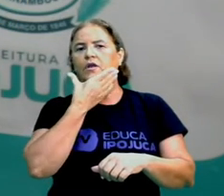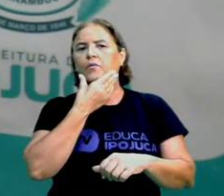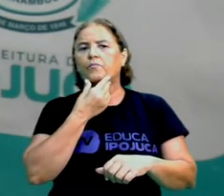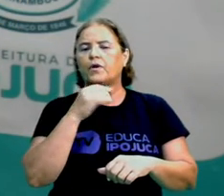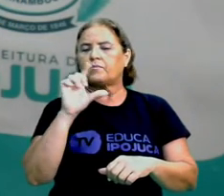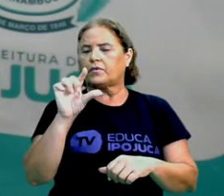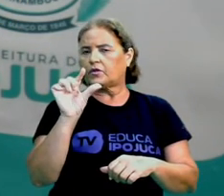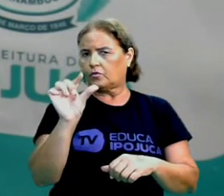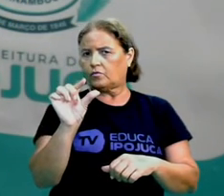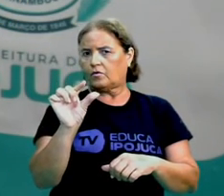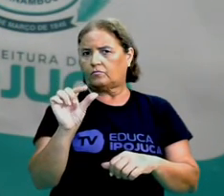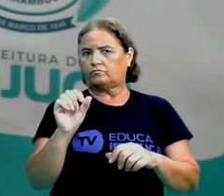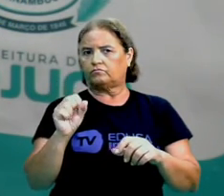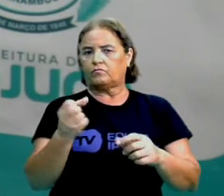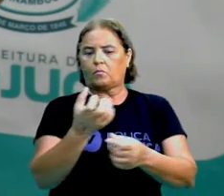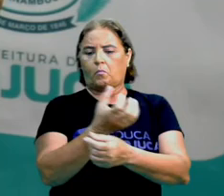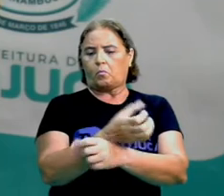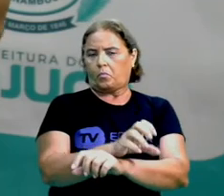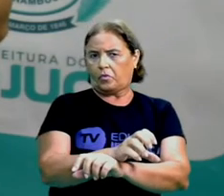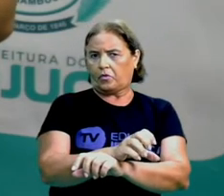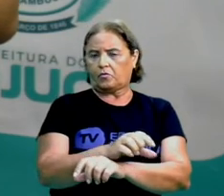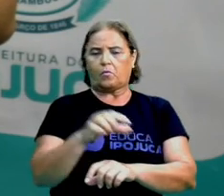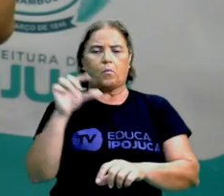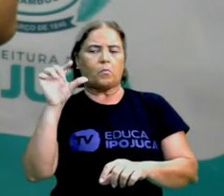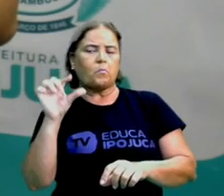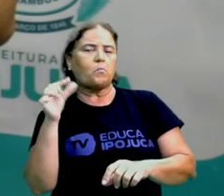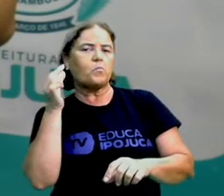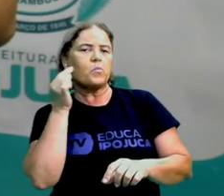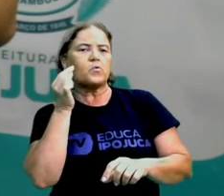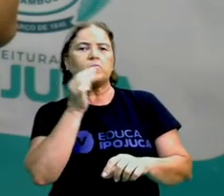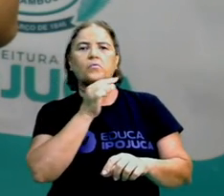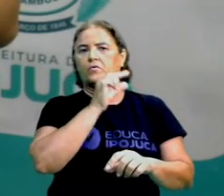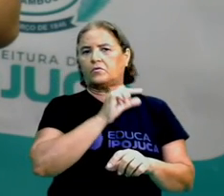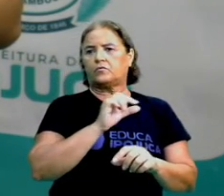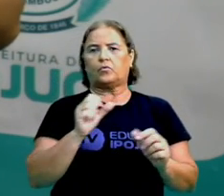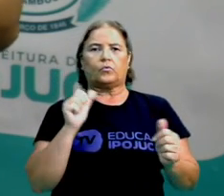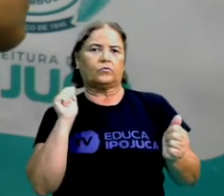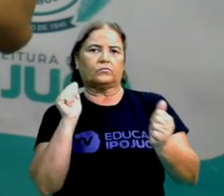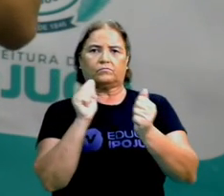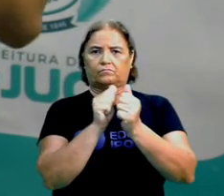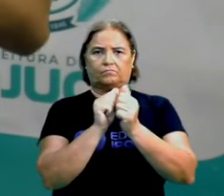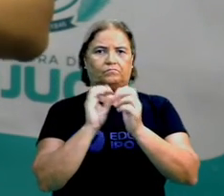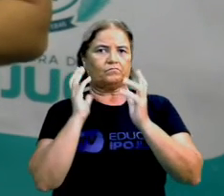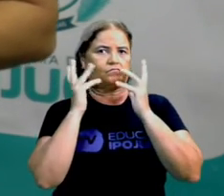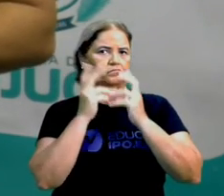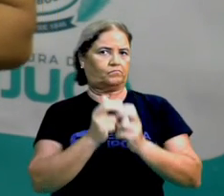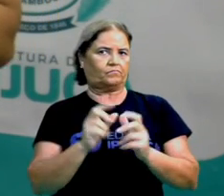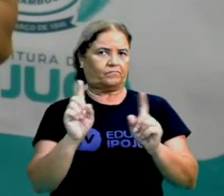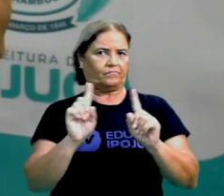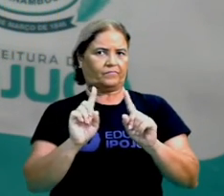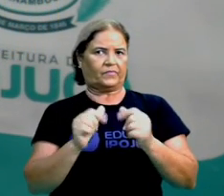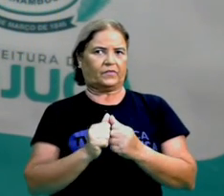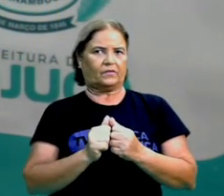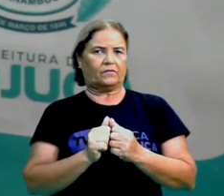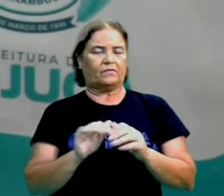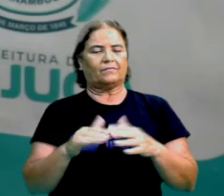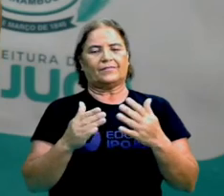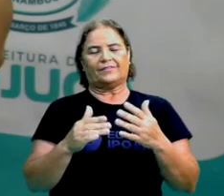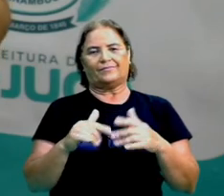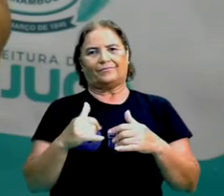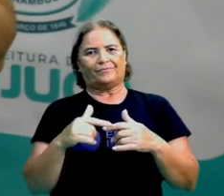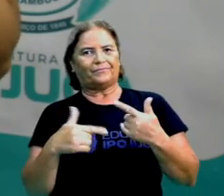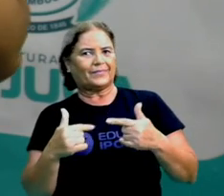tem um pouquinho aqui e acolá, mas ela nunca consegue se completar. Para descontrair um pouco a nossa aula